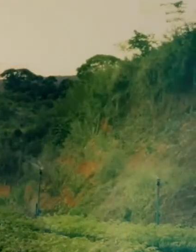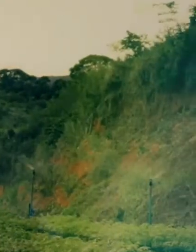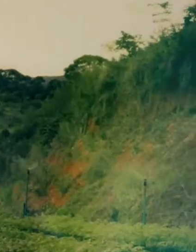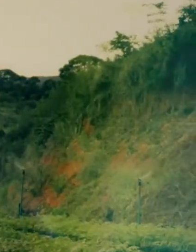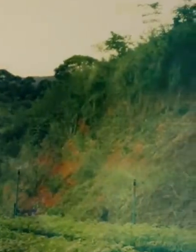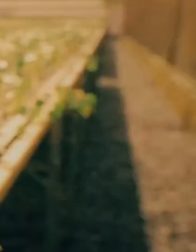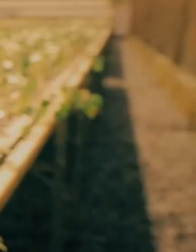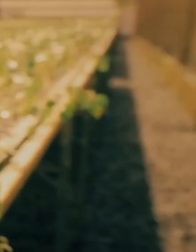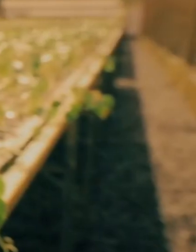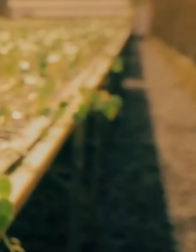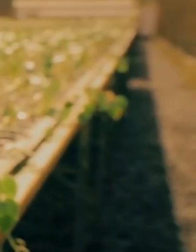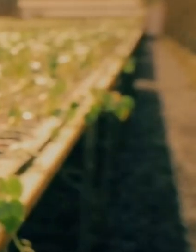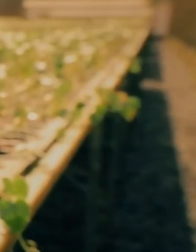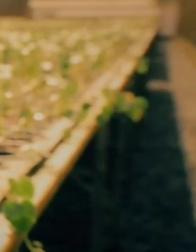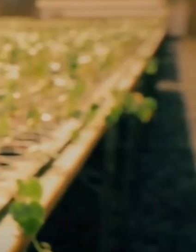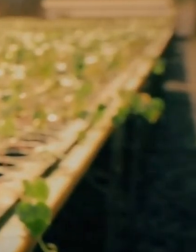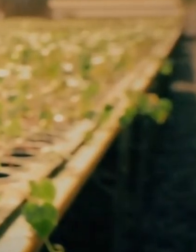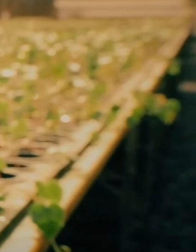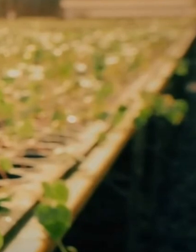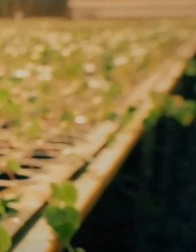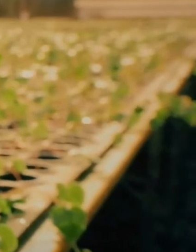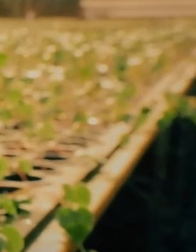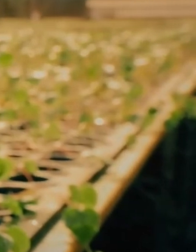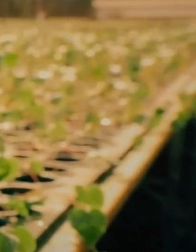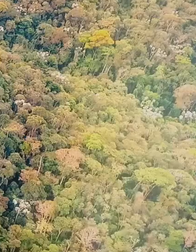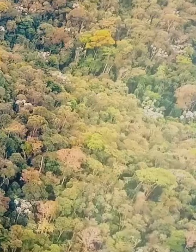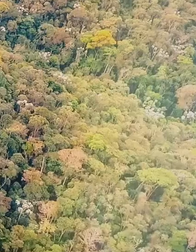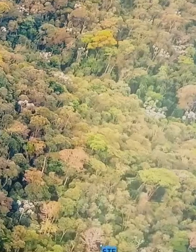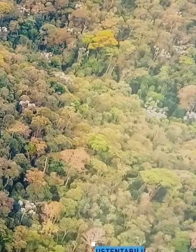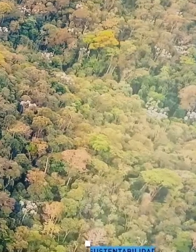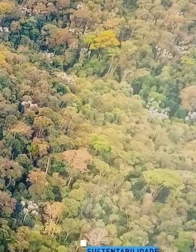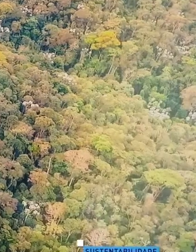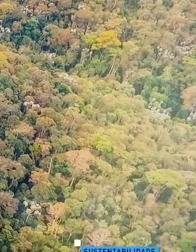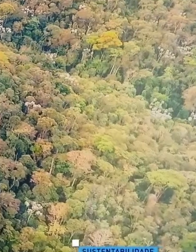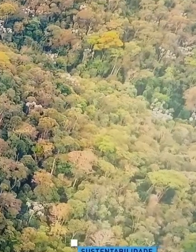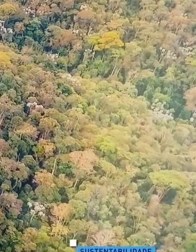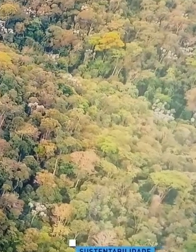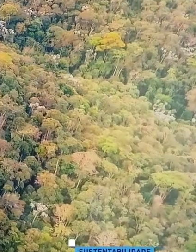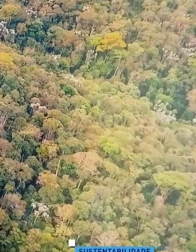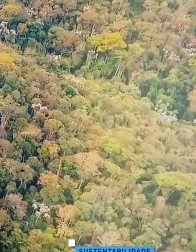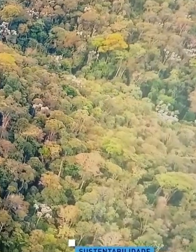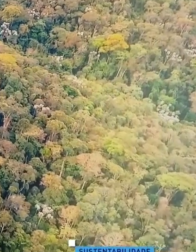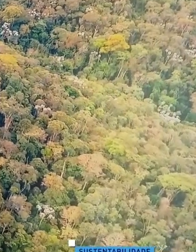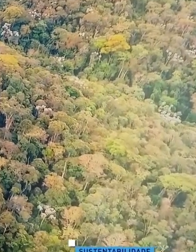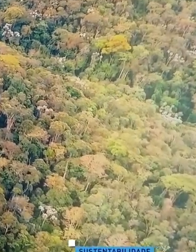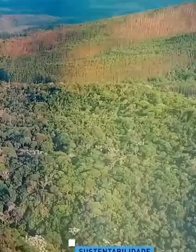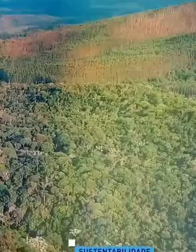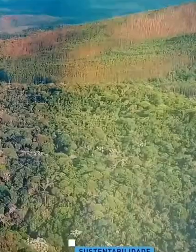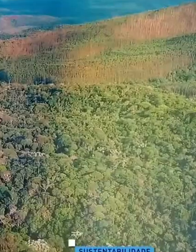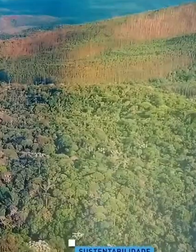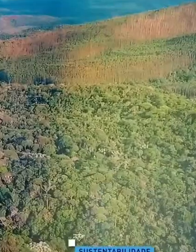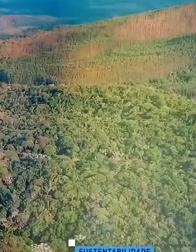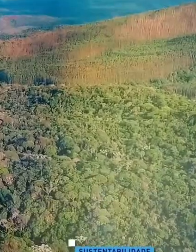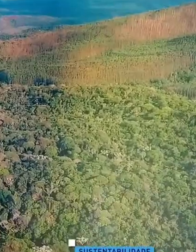ambiente saudável, buscando reduzir o uso de água e as emissões de carbono nas operações.